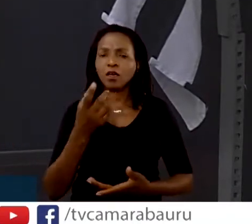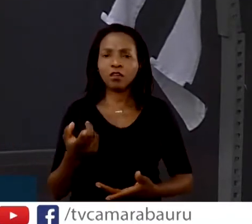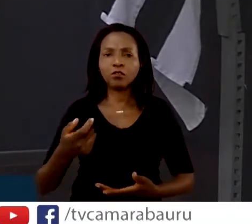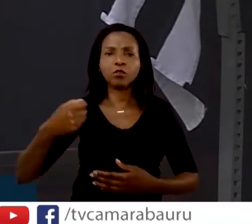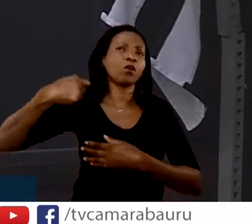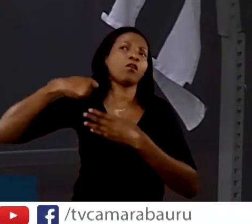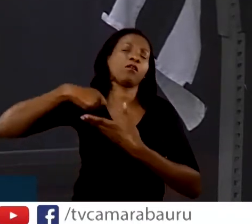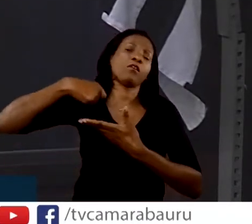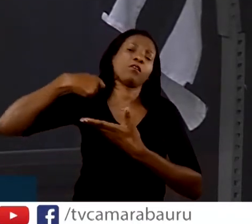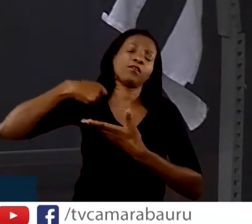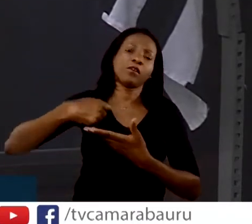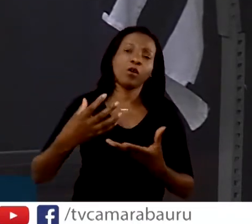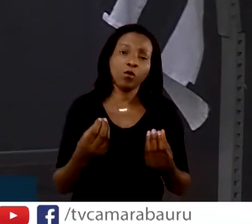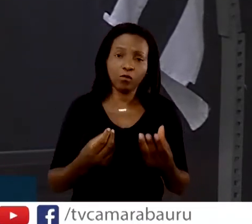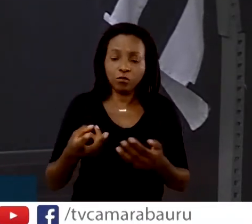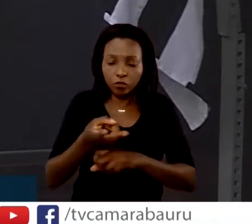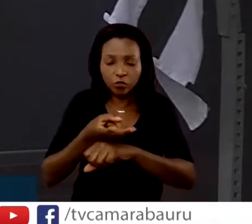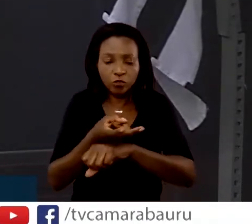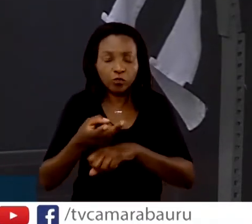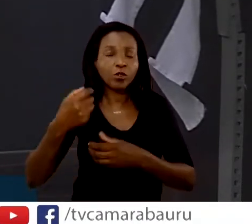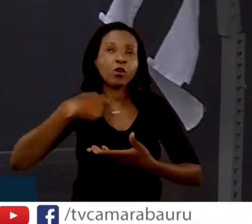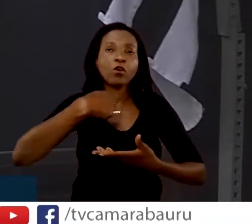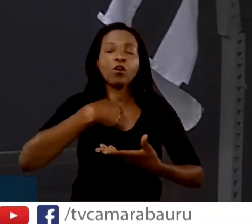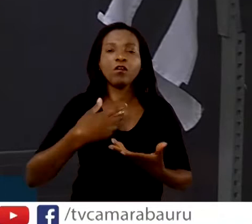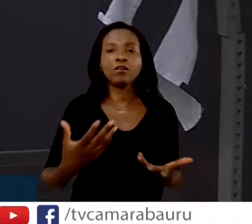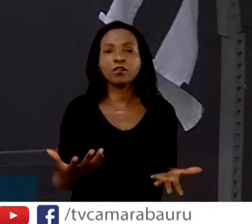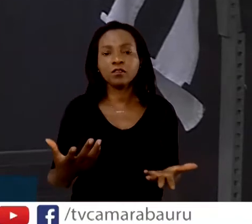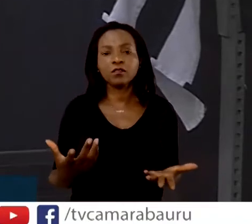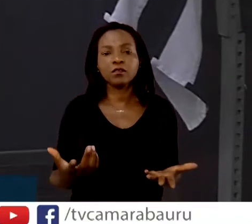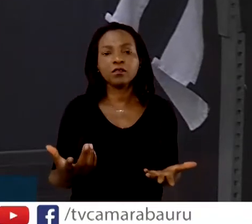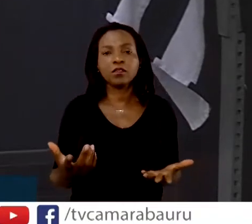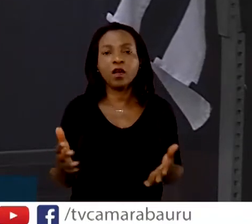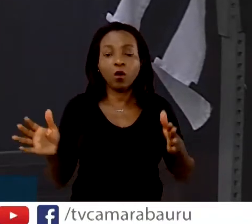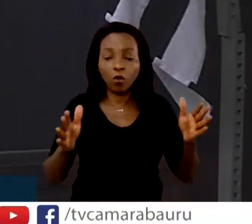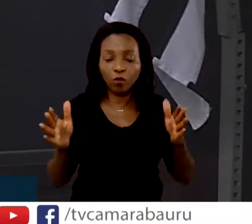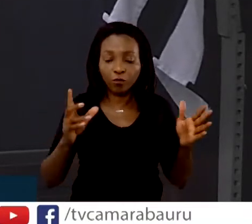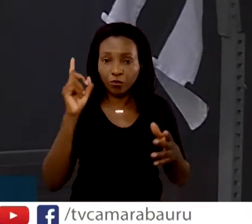somos procurados, nós estamos realmente num momento crítico, sim.